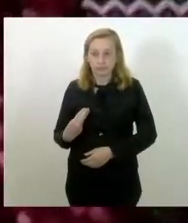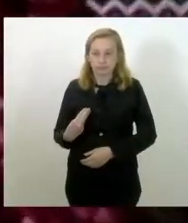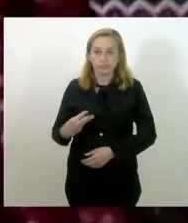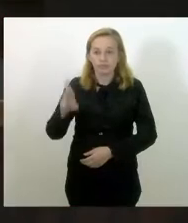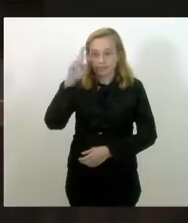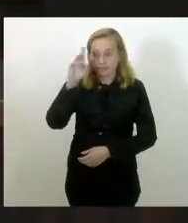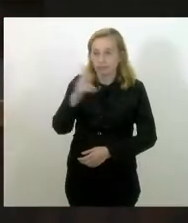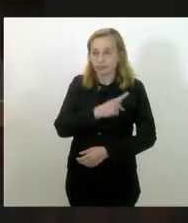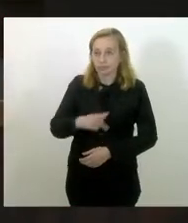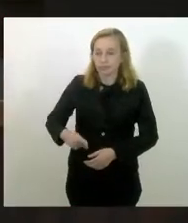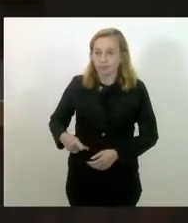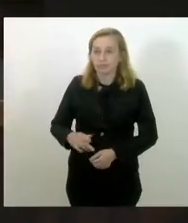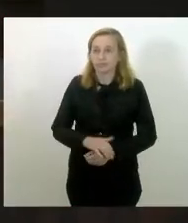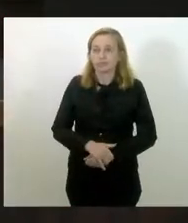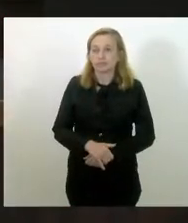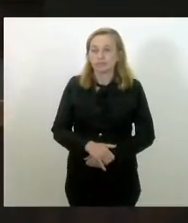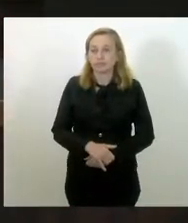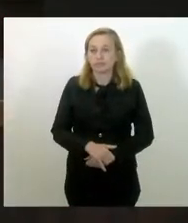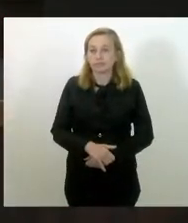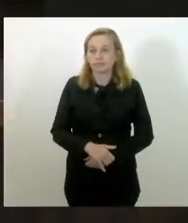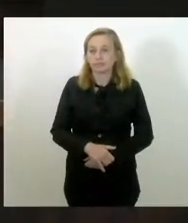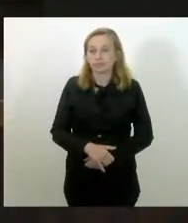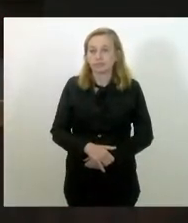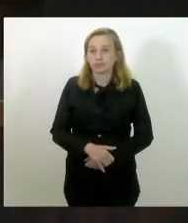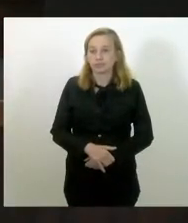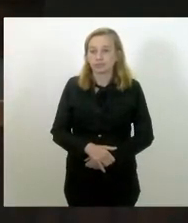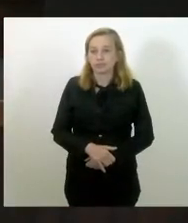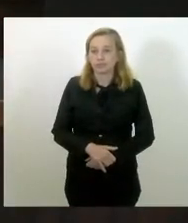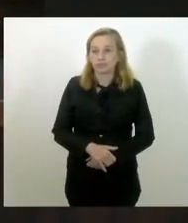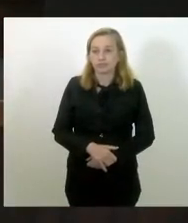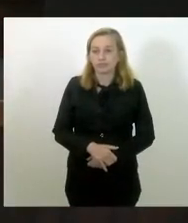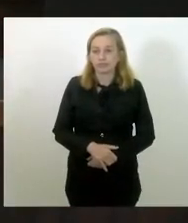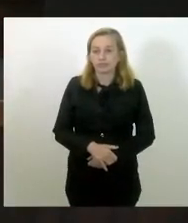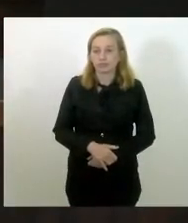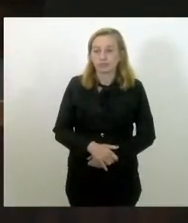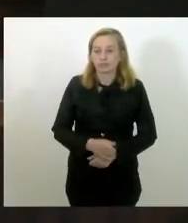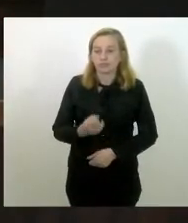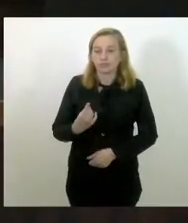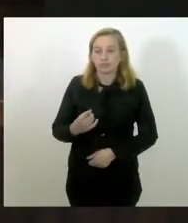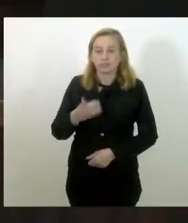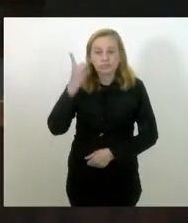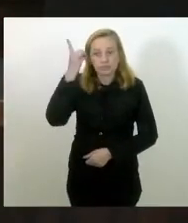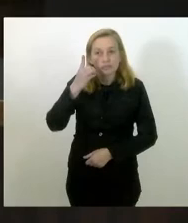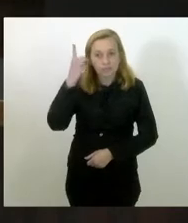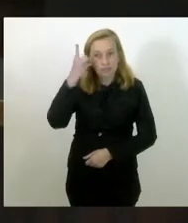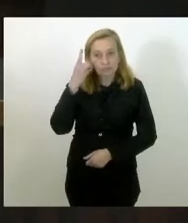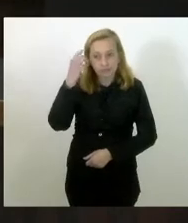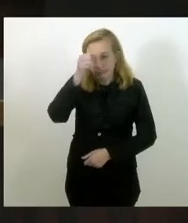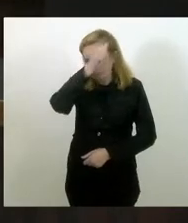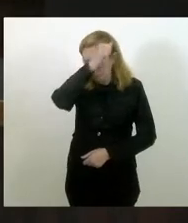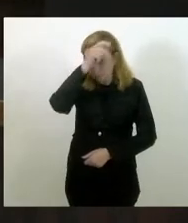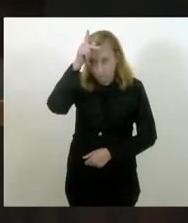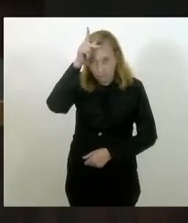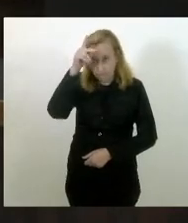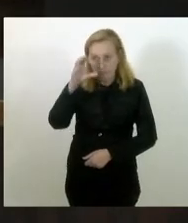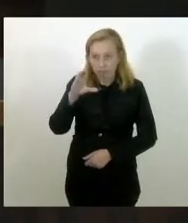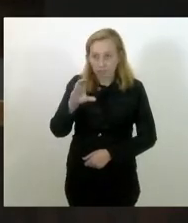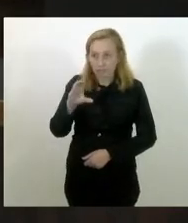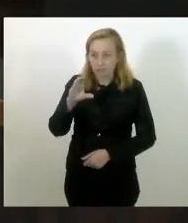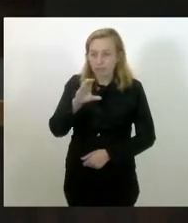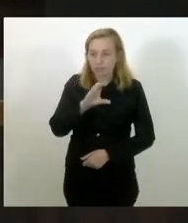Mônica Francisco, o nosso amigo, ex-deputado e prefeito de Cabo Frio, Zé Bonifácio, seja bem-vindo.